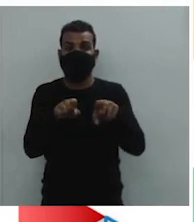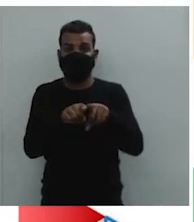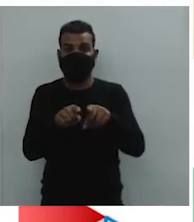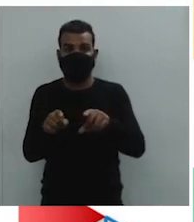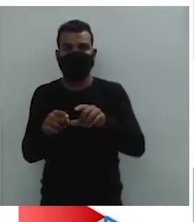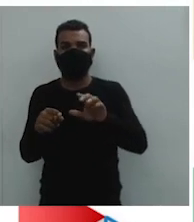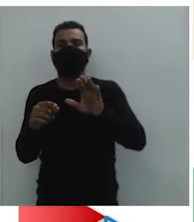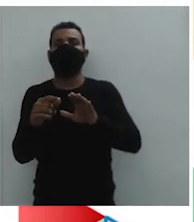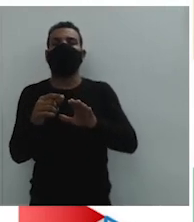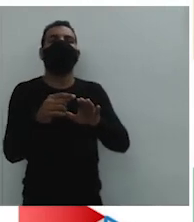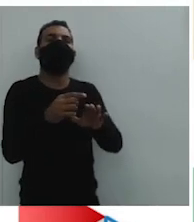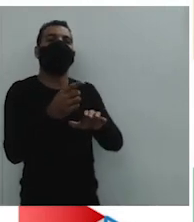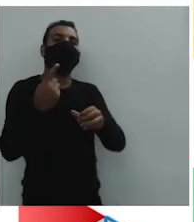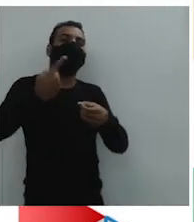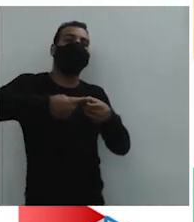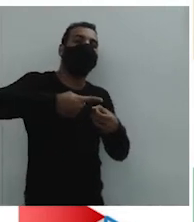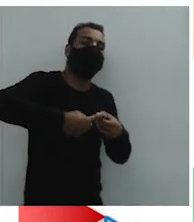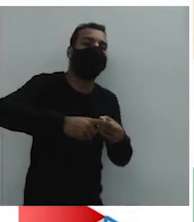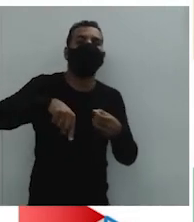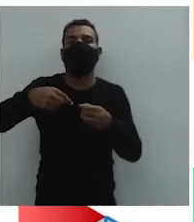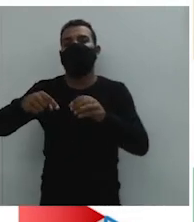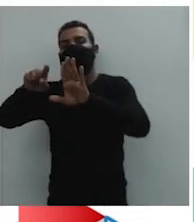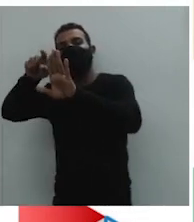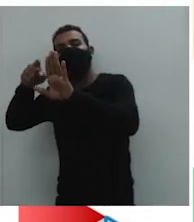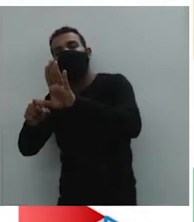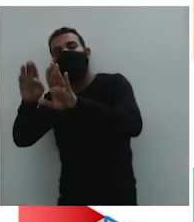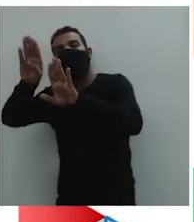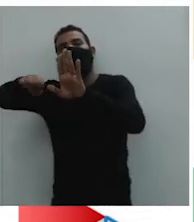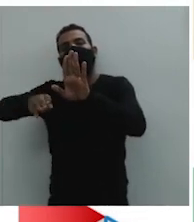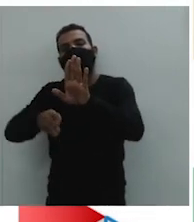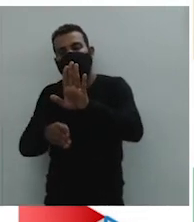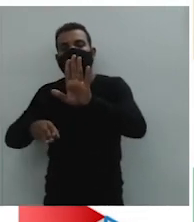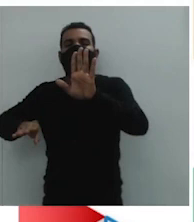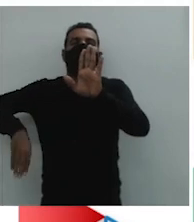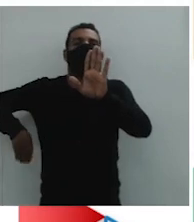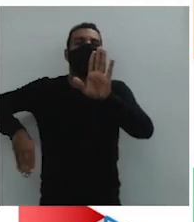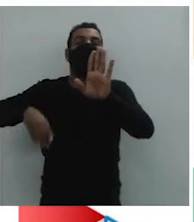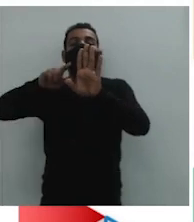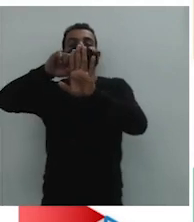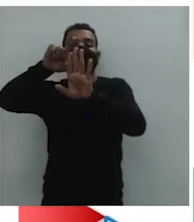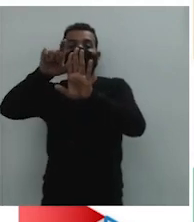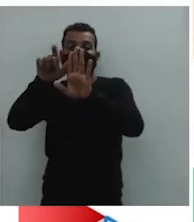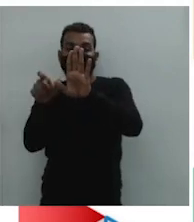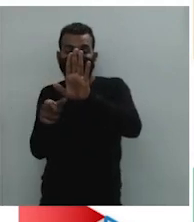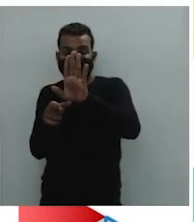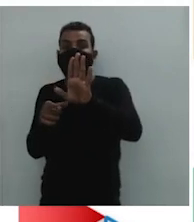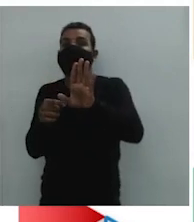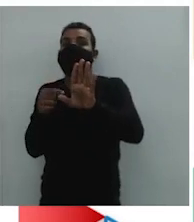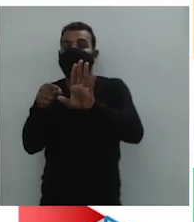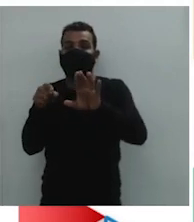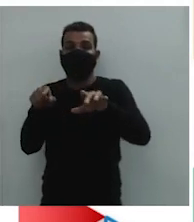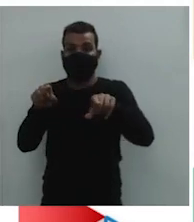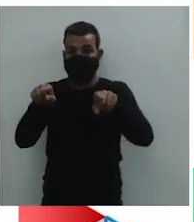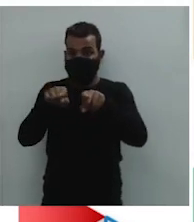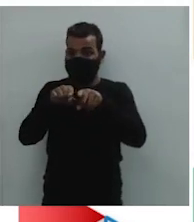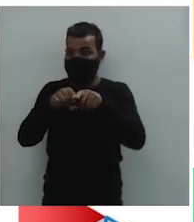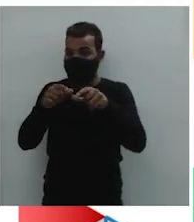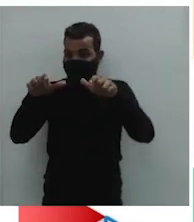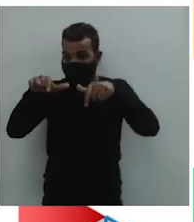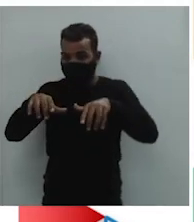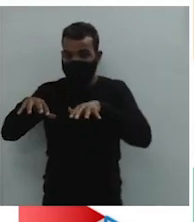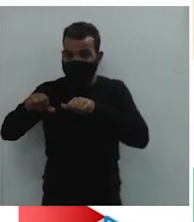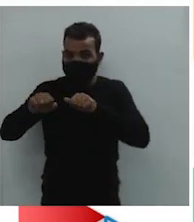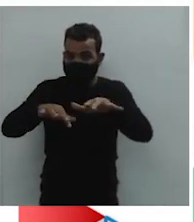litoral, contribuindo para a interiorização da ocupação do território colonial. Ok?